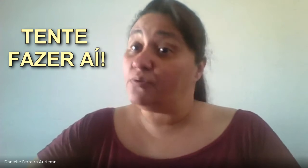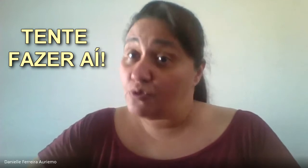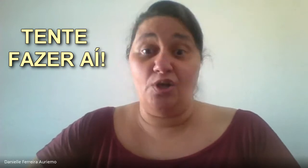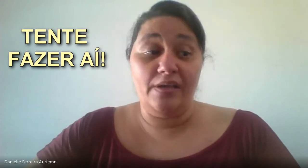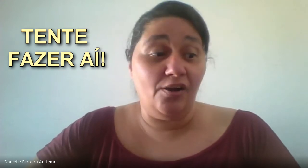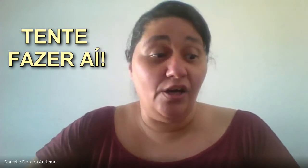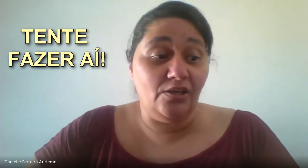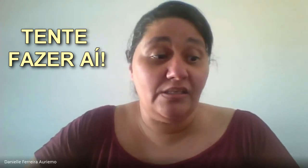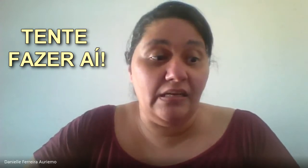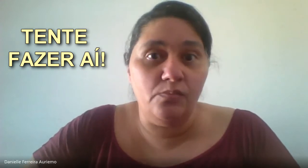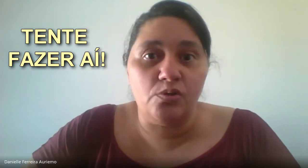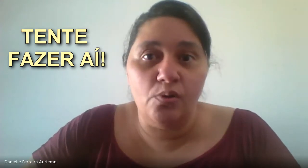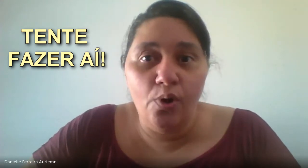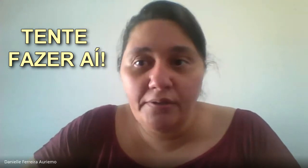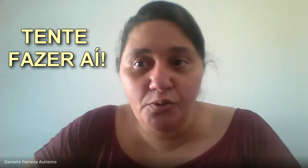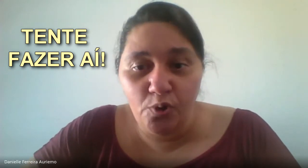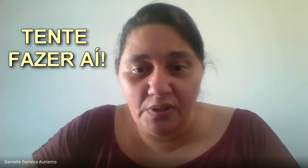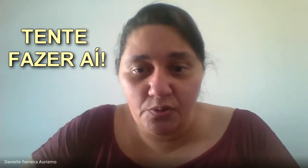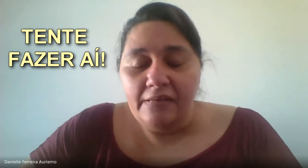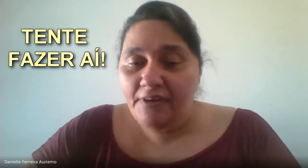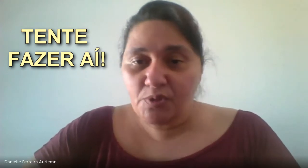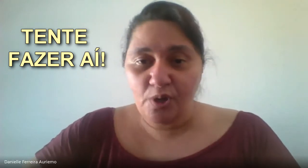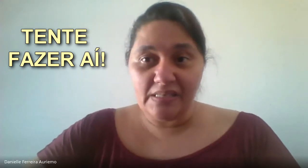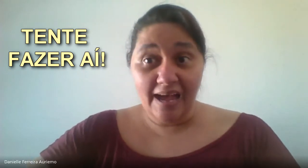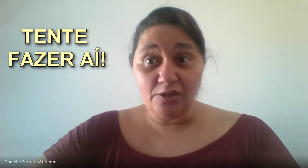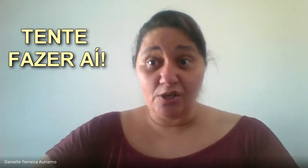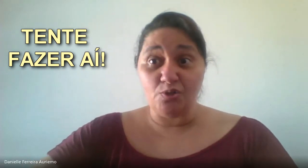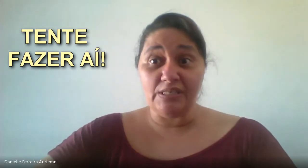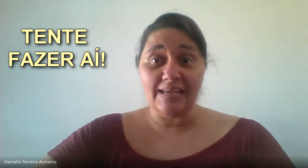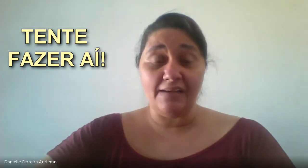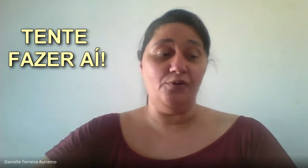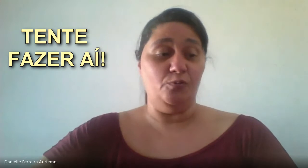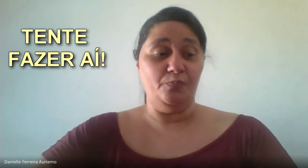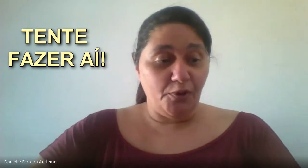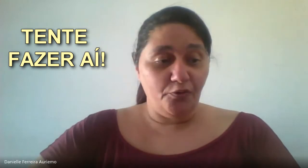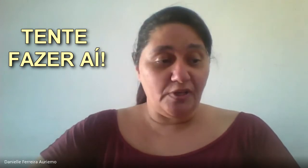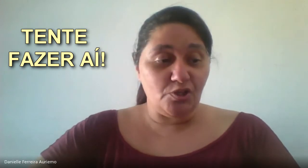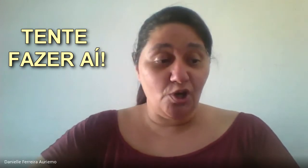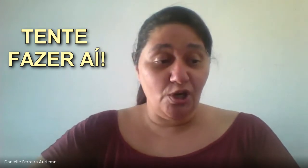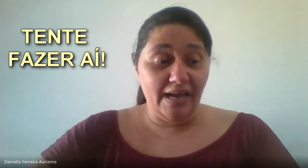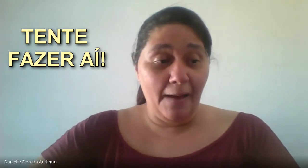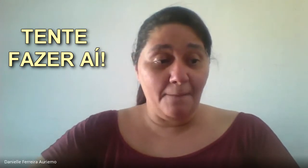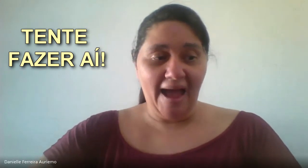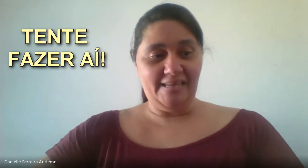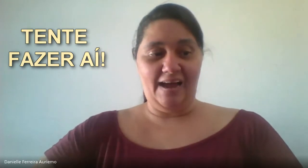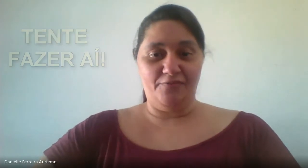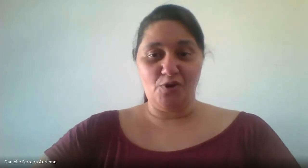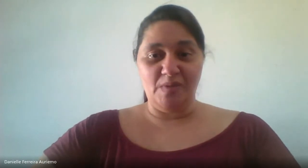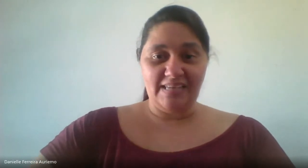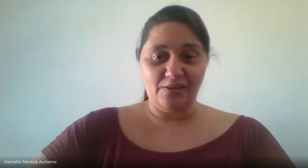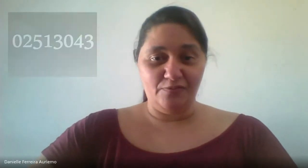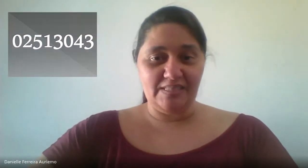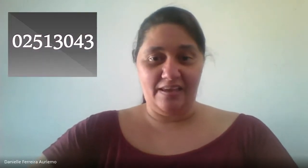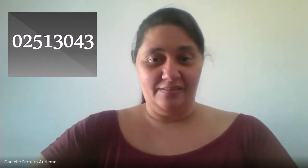Um, dois, um, Professor, professora Mayra,